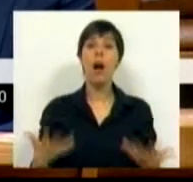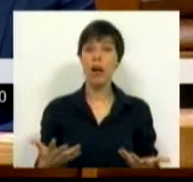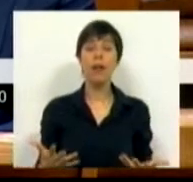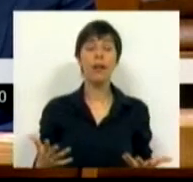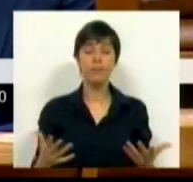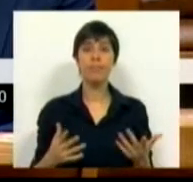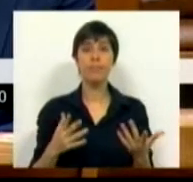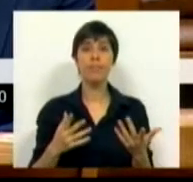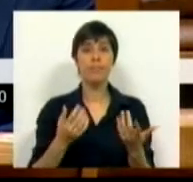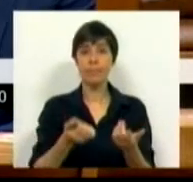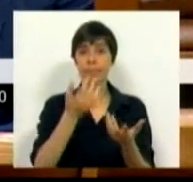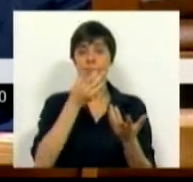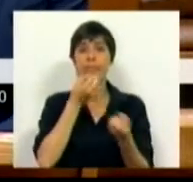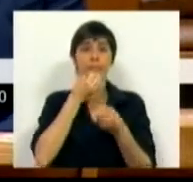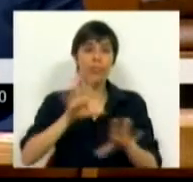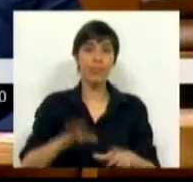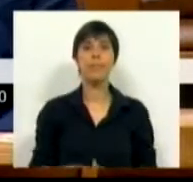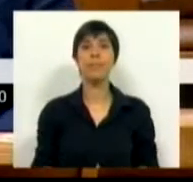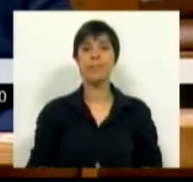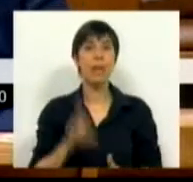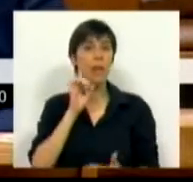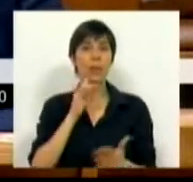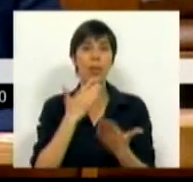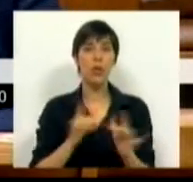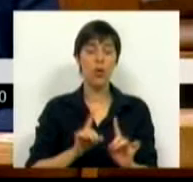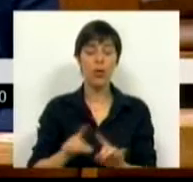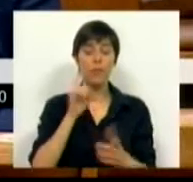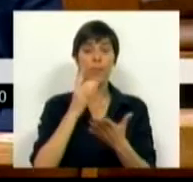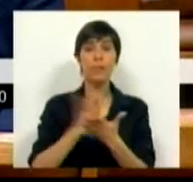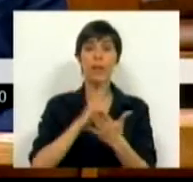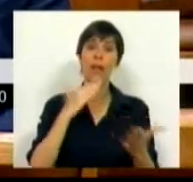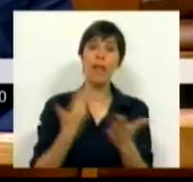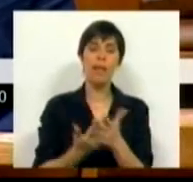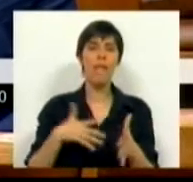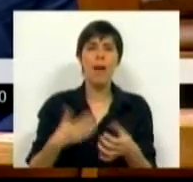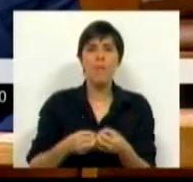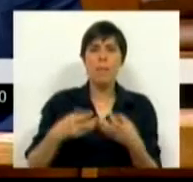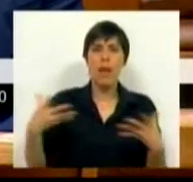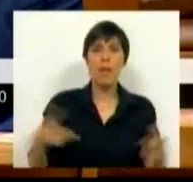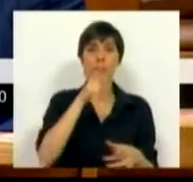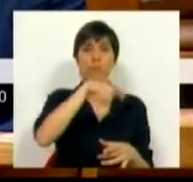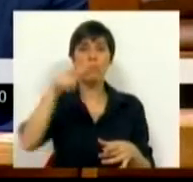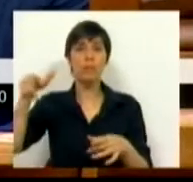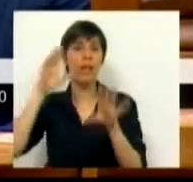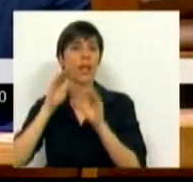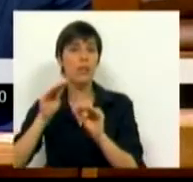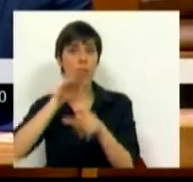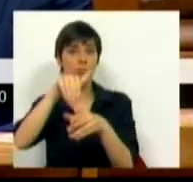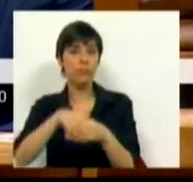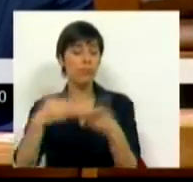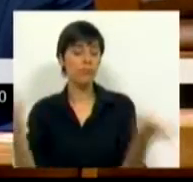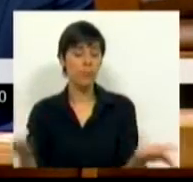a ser desbaratadas. A insegurança exercida de forma crescente sobre os agentes educativos,